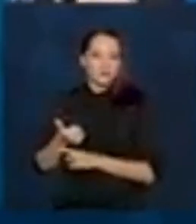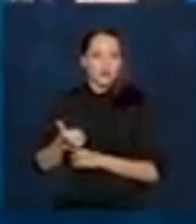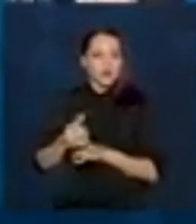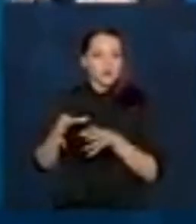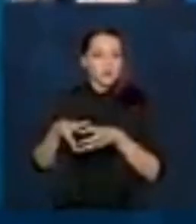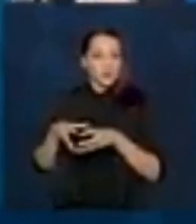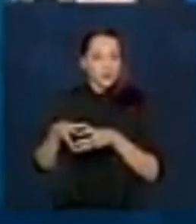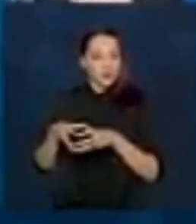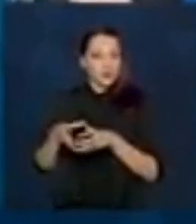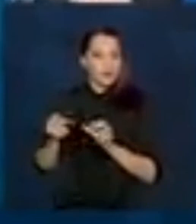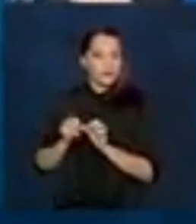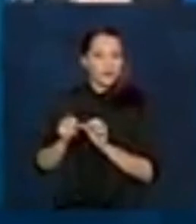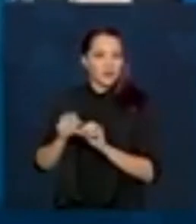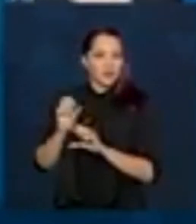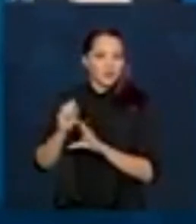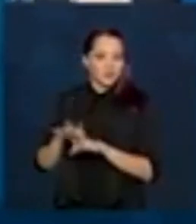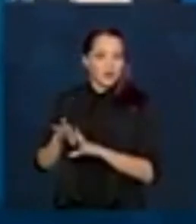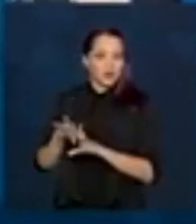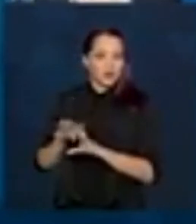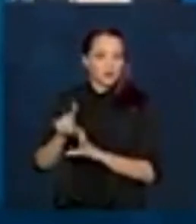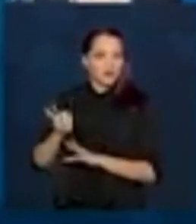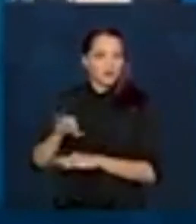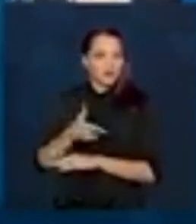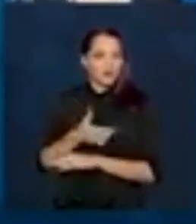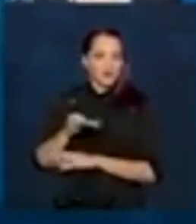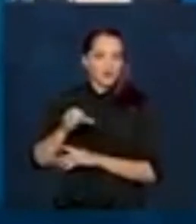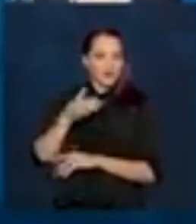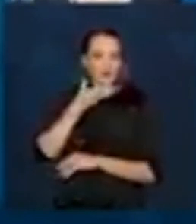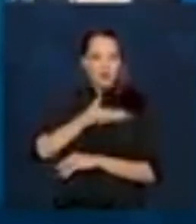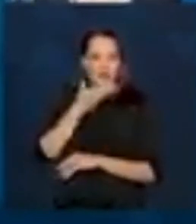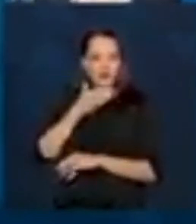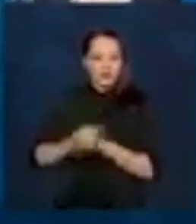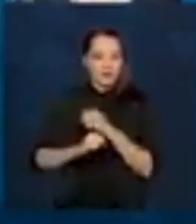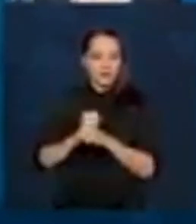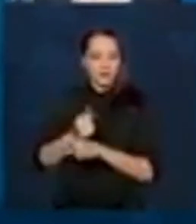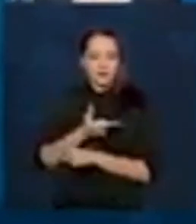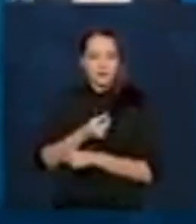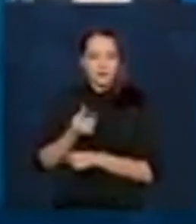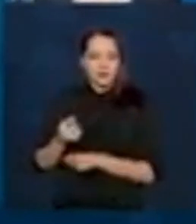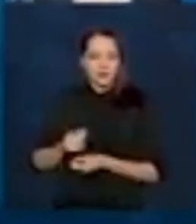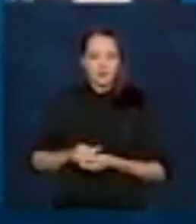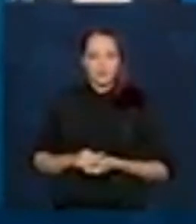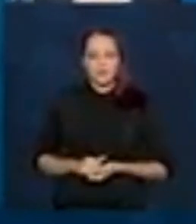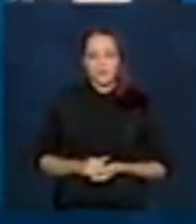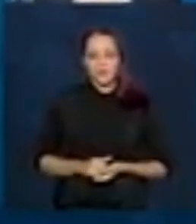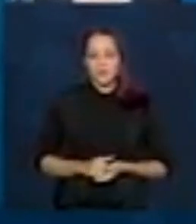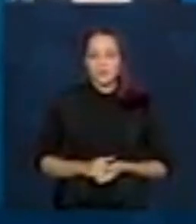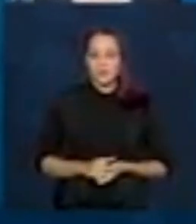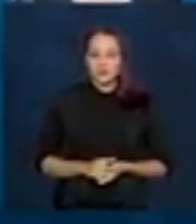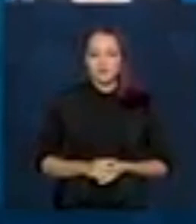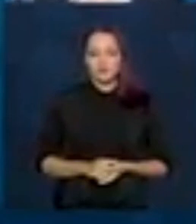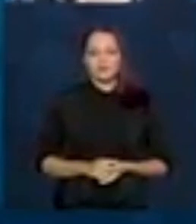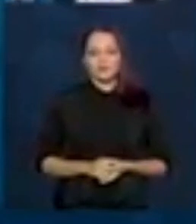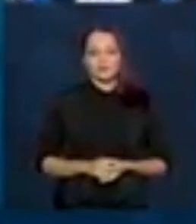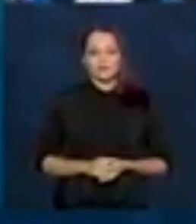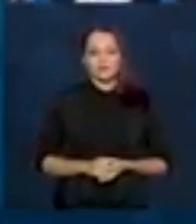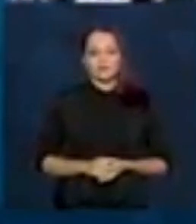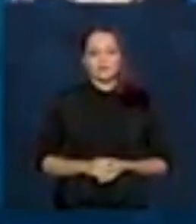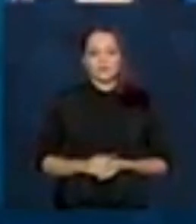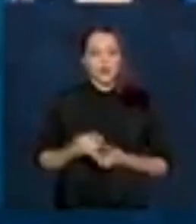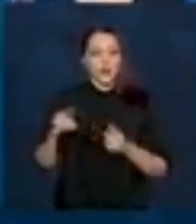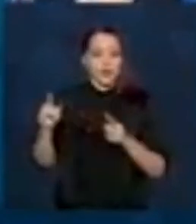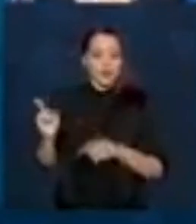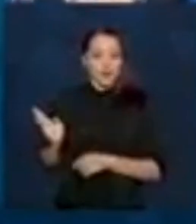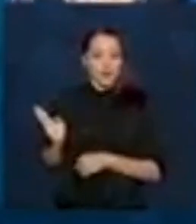aquele grupo que nós fizemos o depósito no dia 29 de dezembro de 2020. Pode passar, por favor? Esse é o